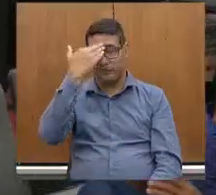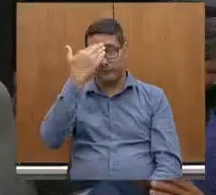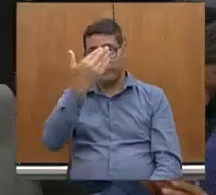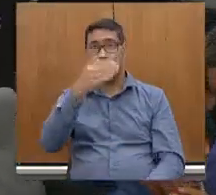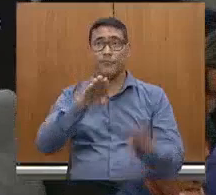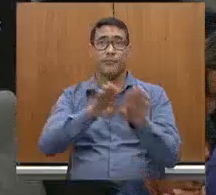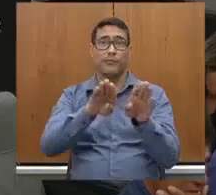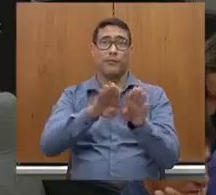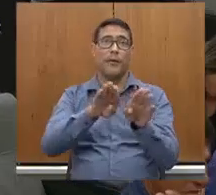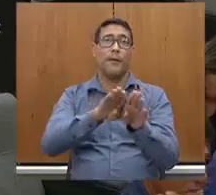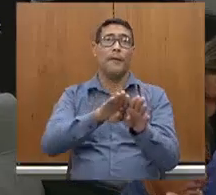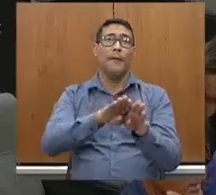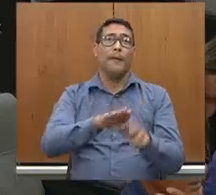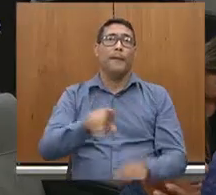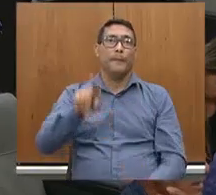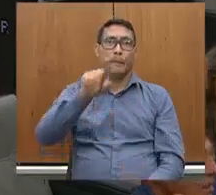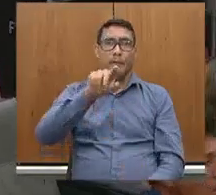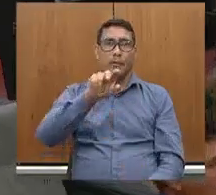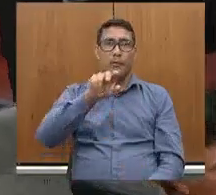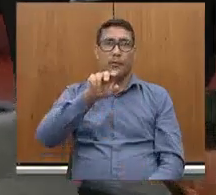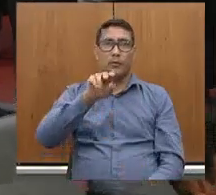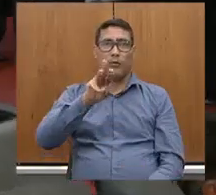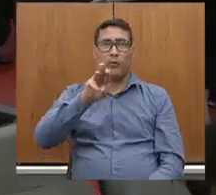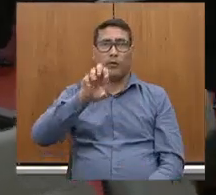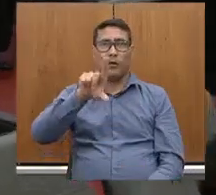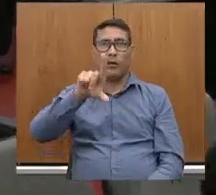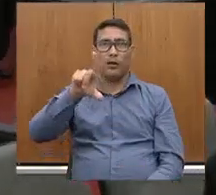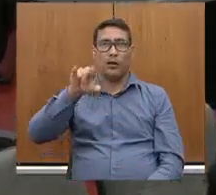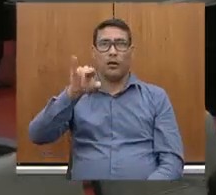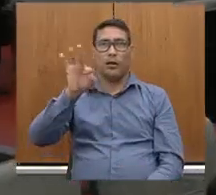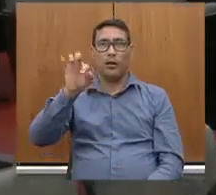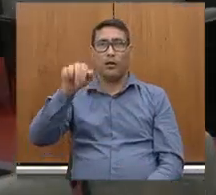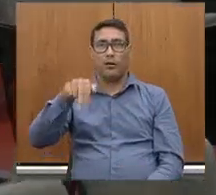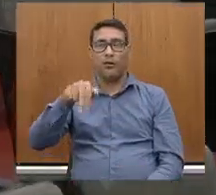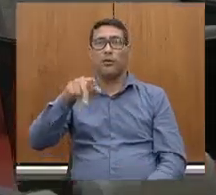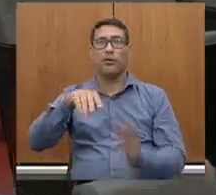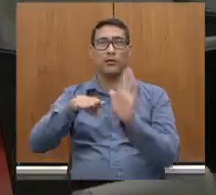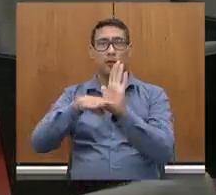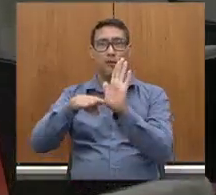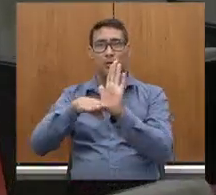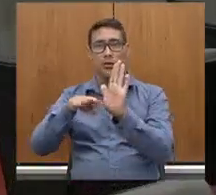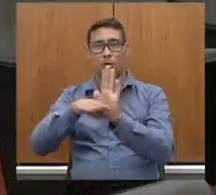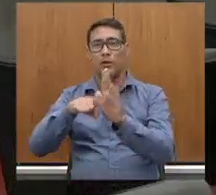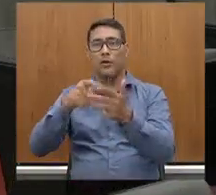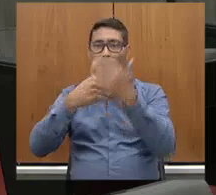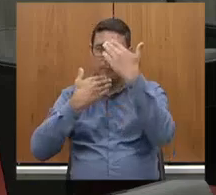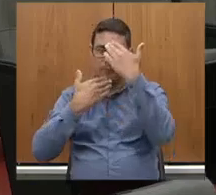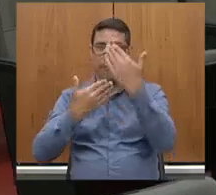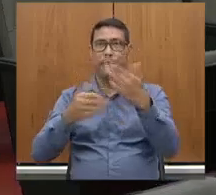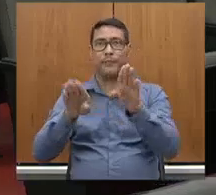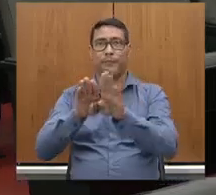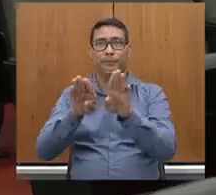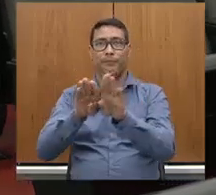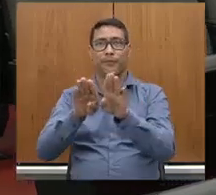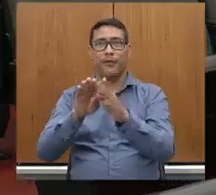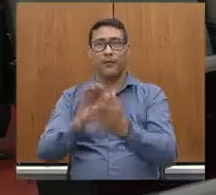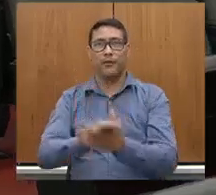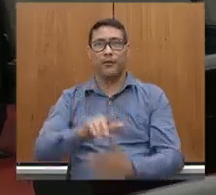O Elton Wagner, auxiliar de áudio e vídeo. Muito obrigado, viu, Elton? Laura Brandão,